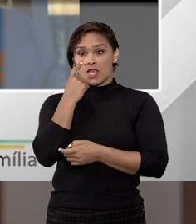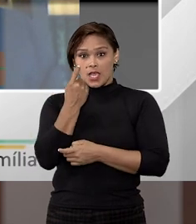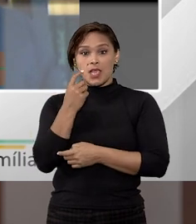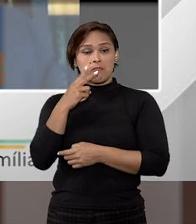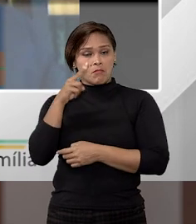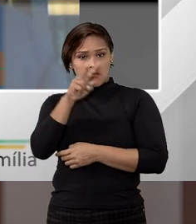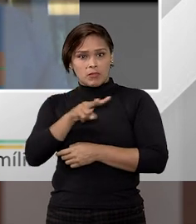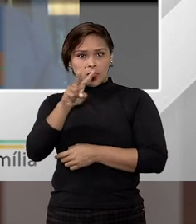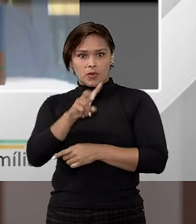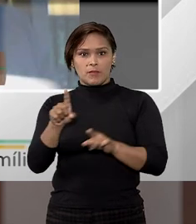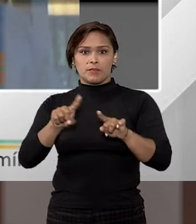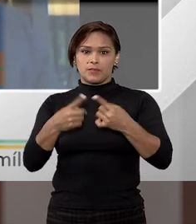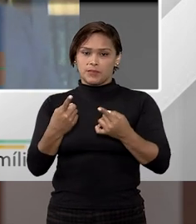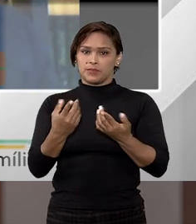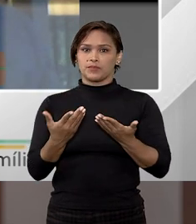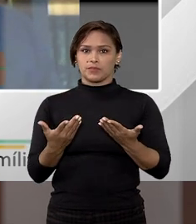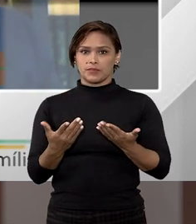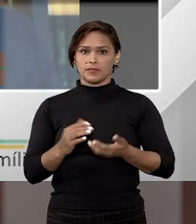interessante.